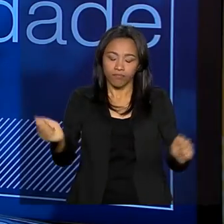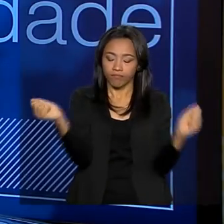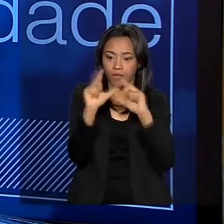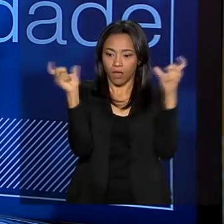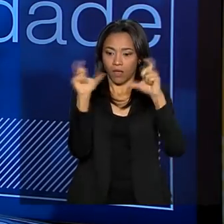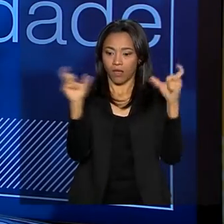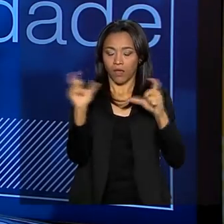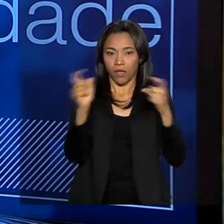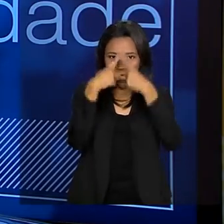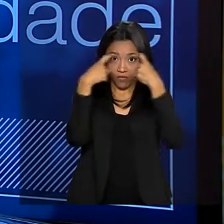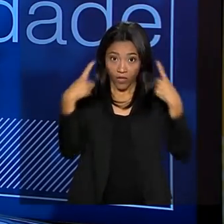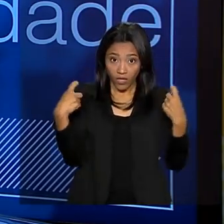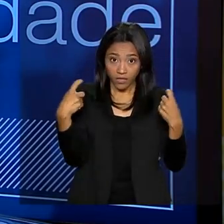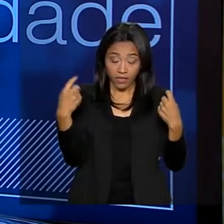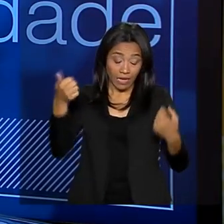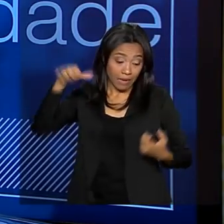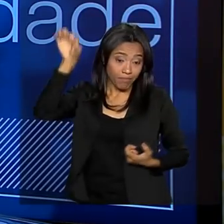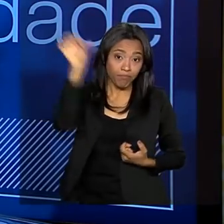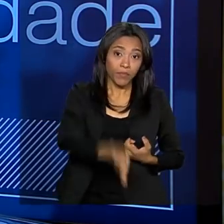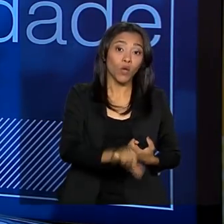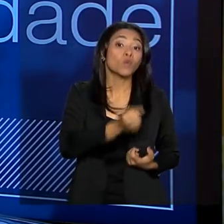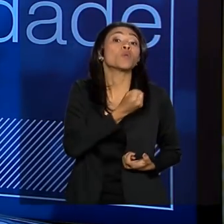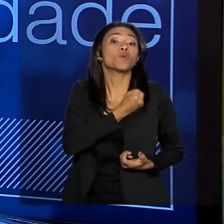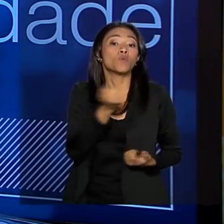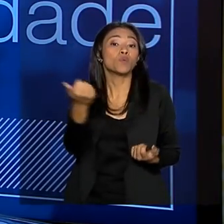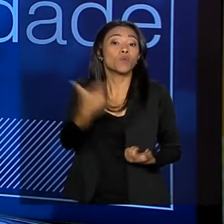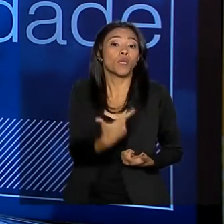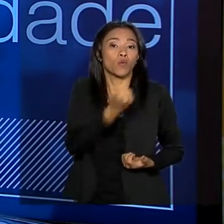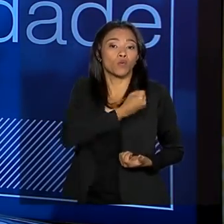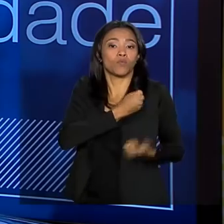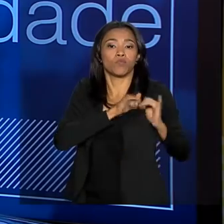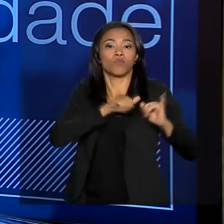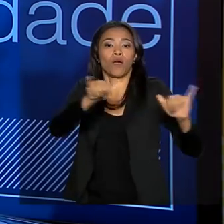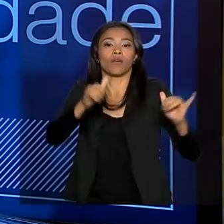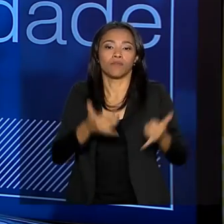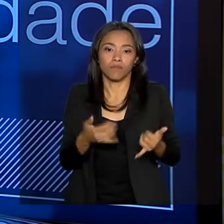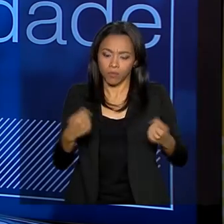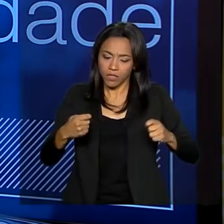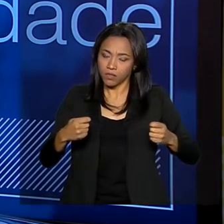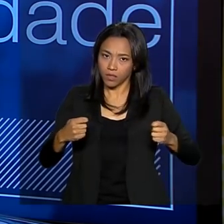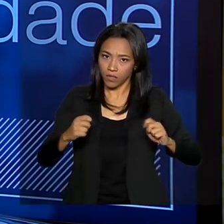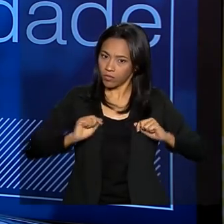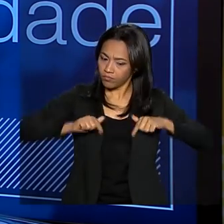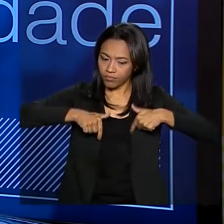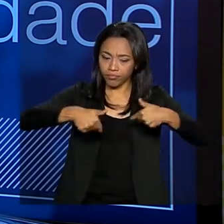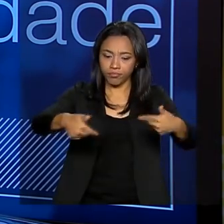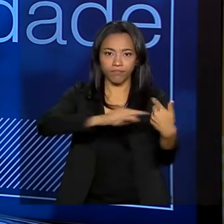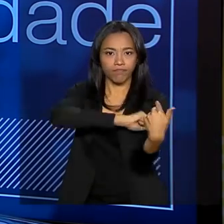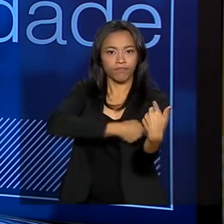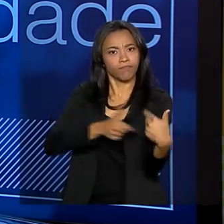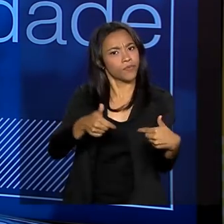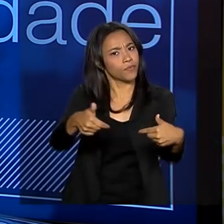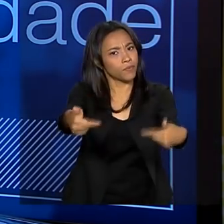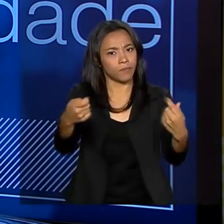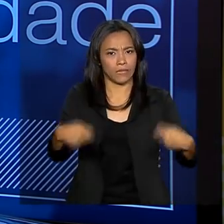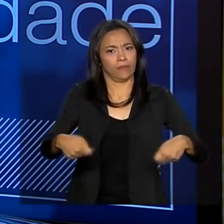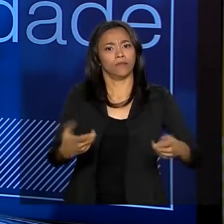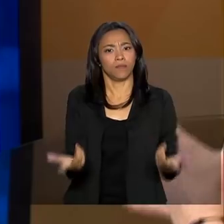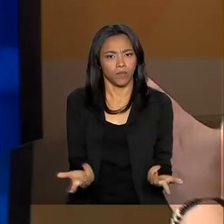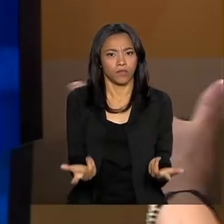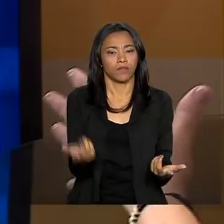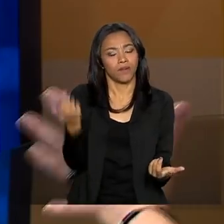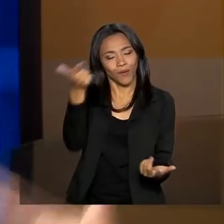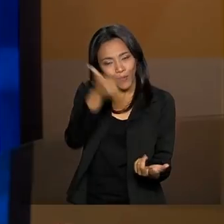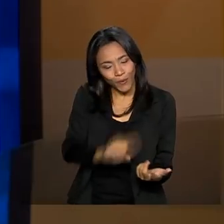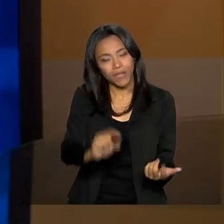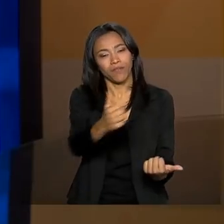violência seja muito maior do que os números divulgados. Então, nós vamos precisar reagir. Nós precisamos imediatamente... Mais uma vez, a